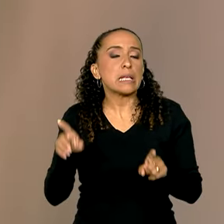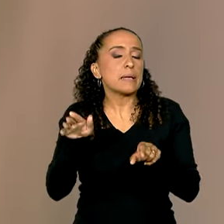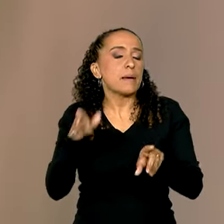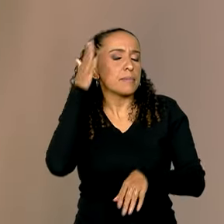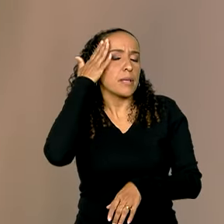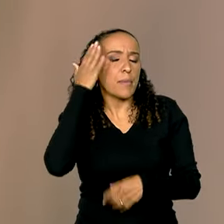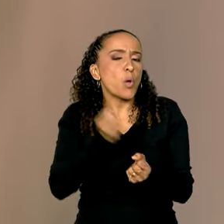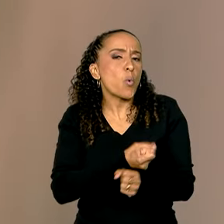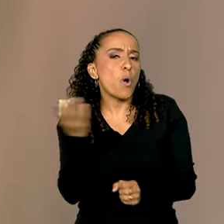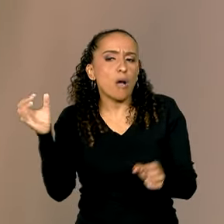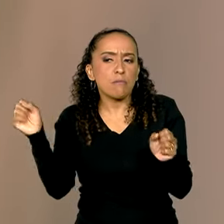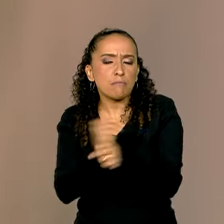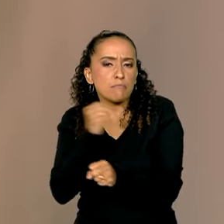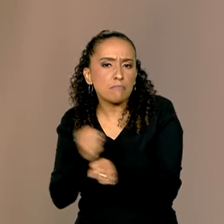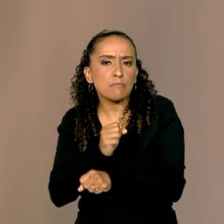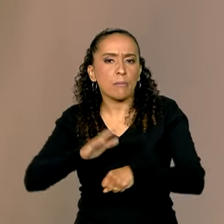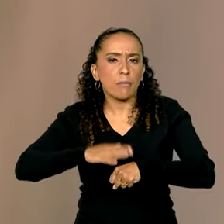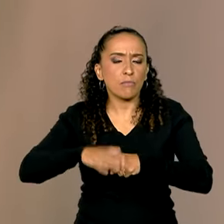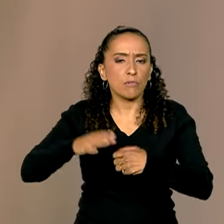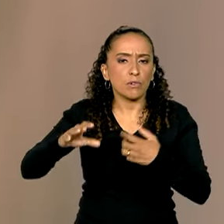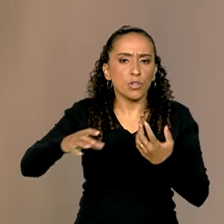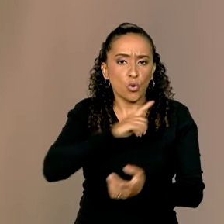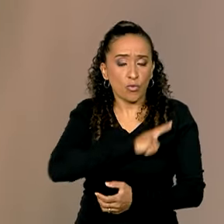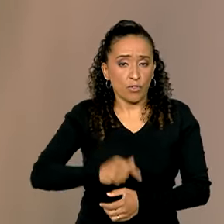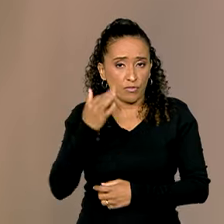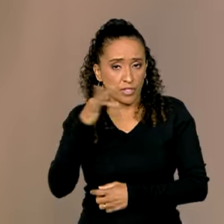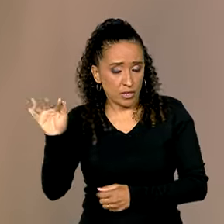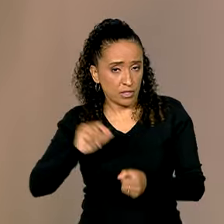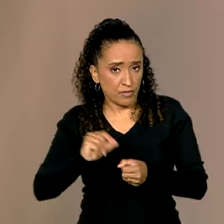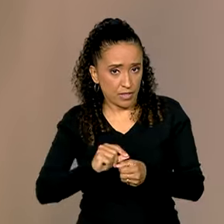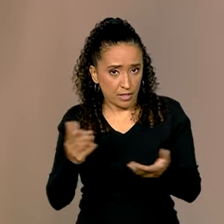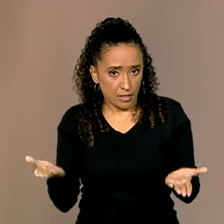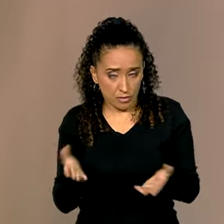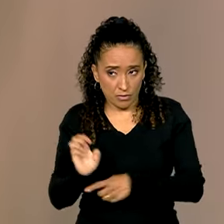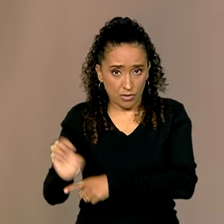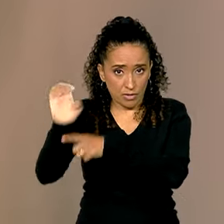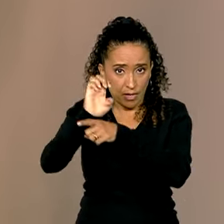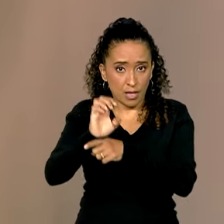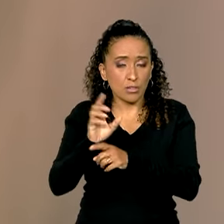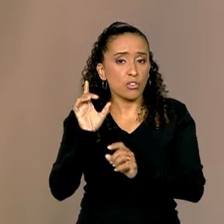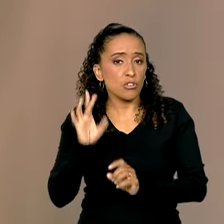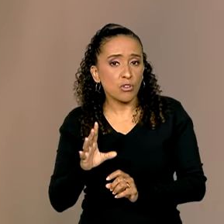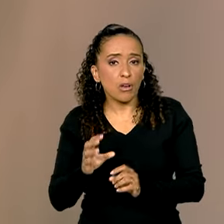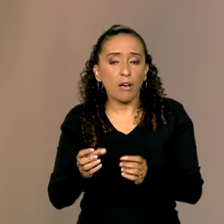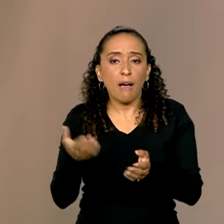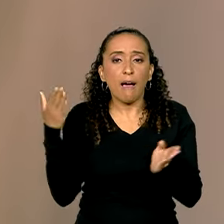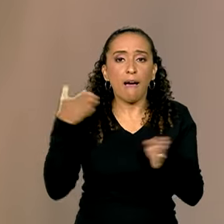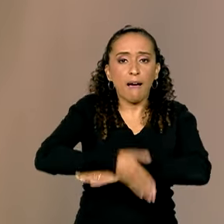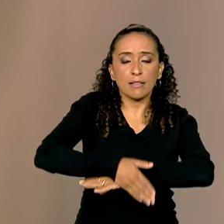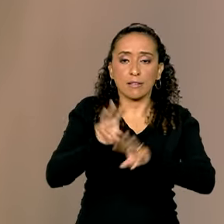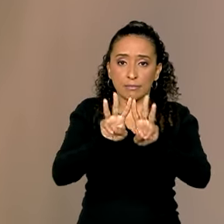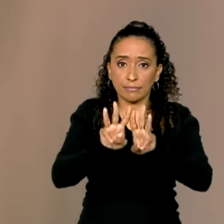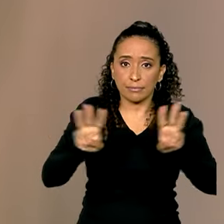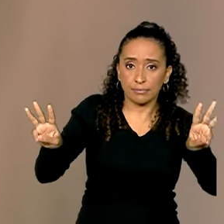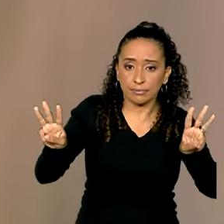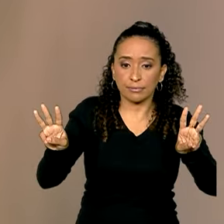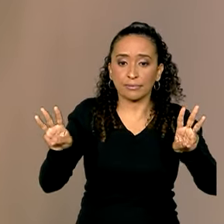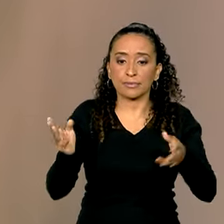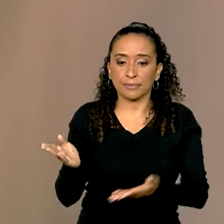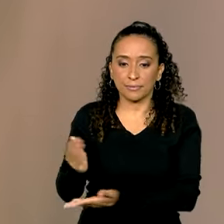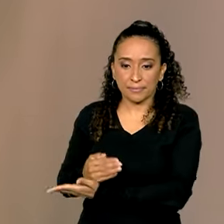saber quais obras e ações do governo federal estão sendo realizadas no seu estado, basta acessar a plataforma Comunica